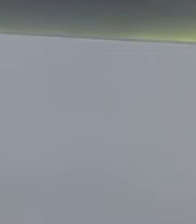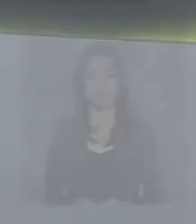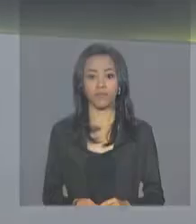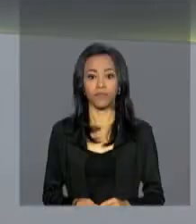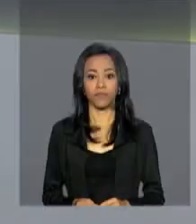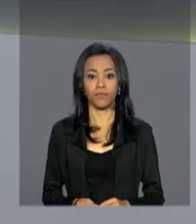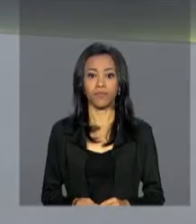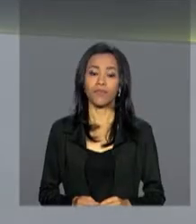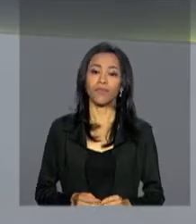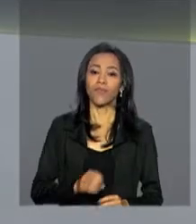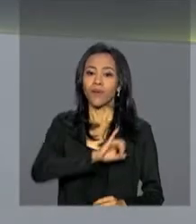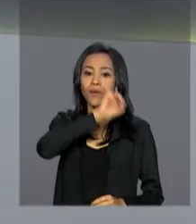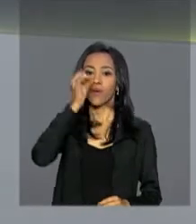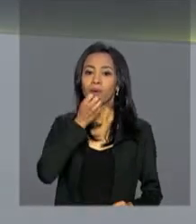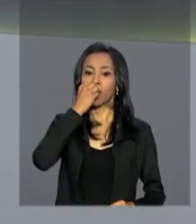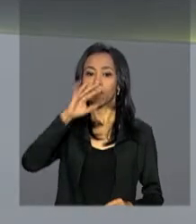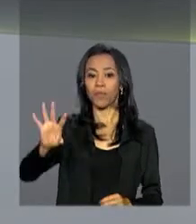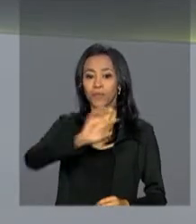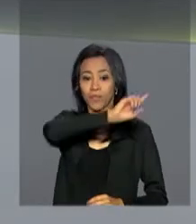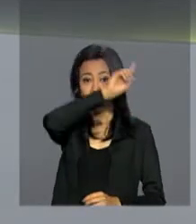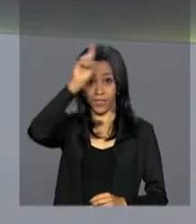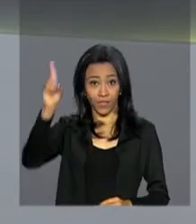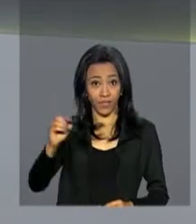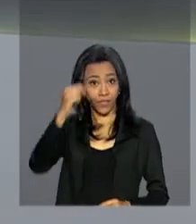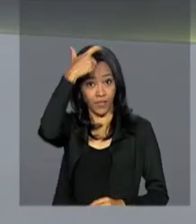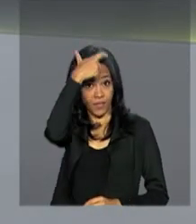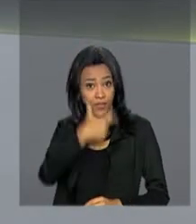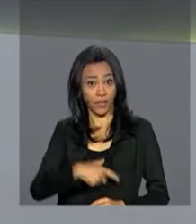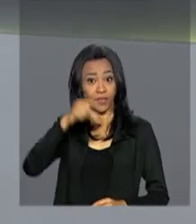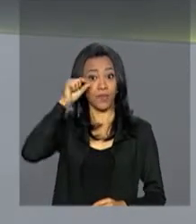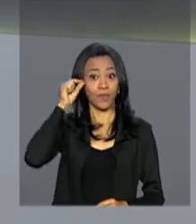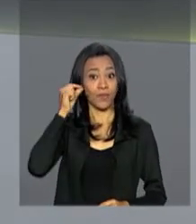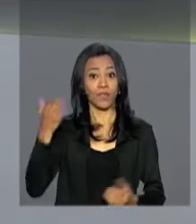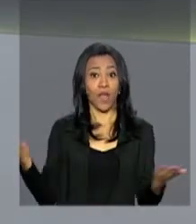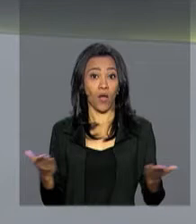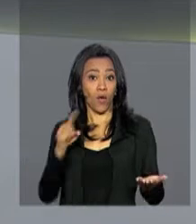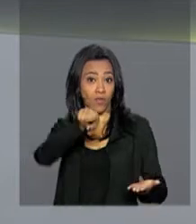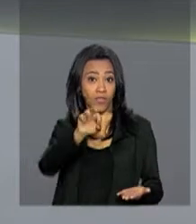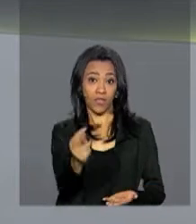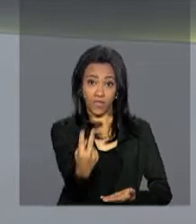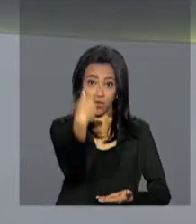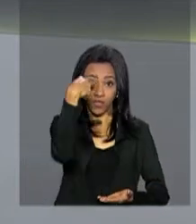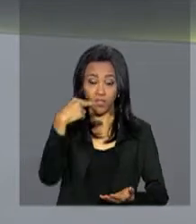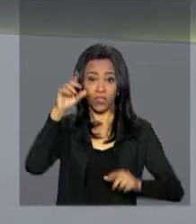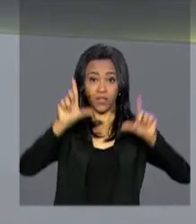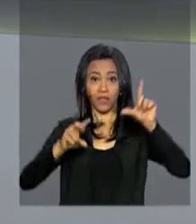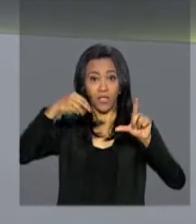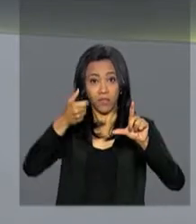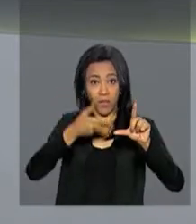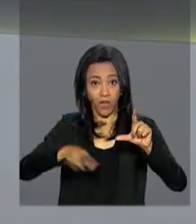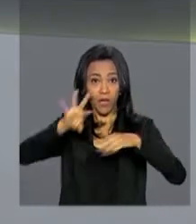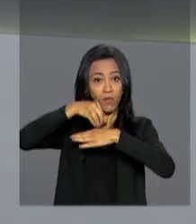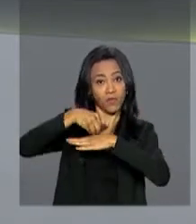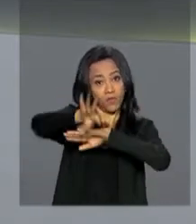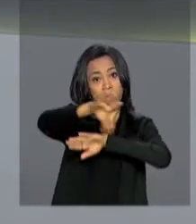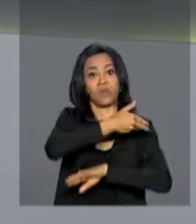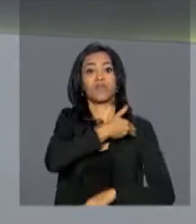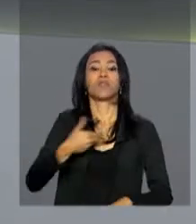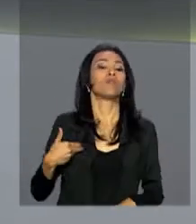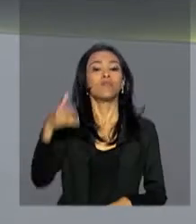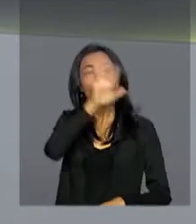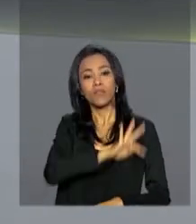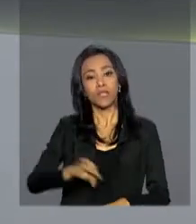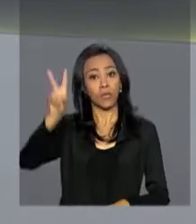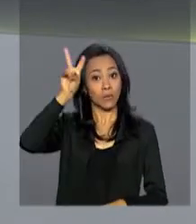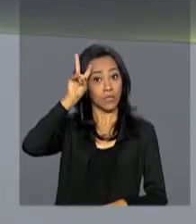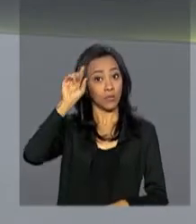Olá, bom dia pra você, eu sou Renata Corsini, você acompanha a partir de agora o repórter NBR com as notícias do governo federal desta segunda